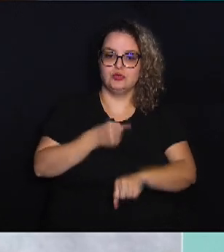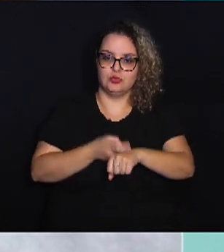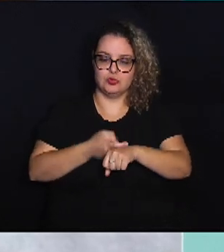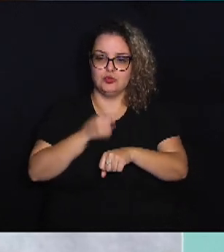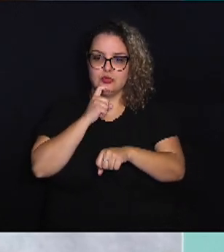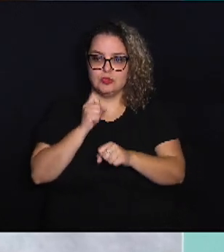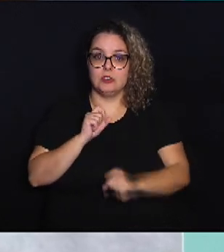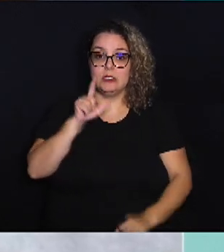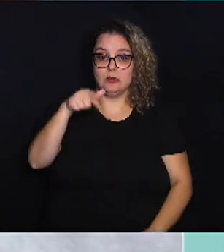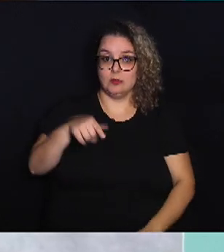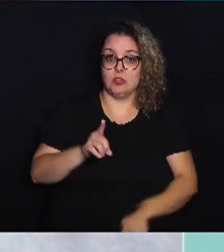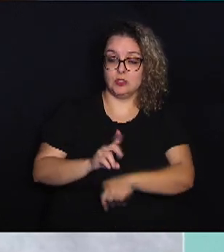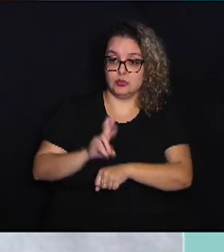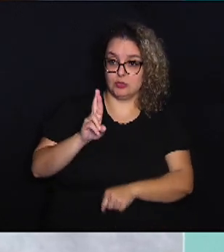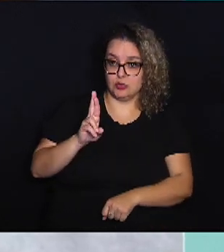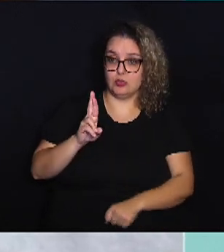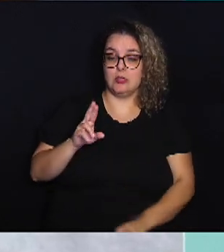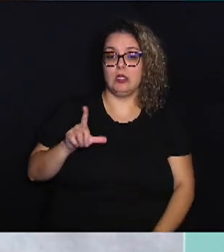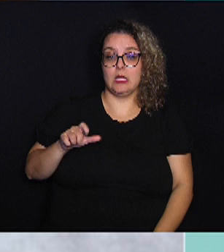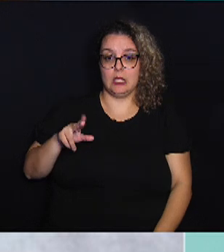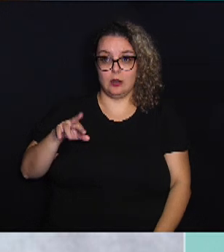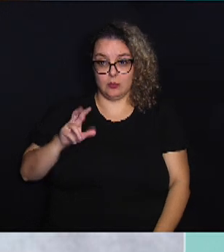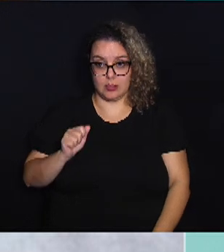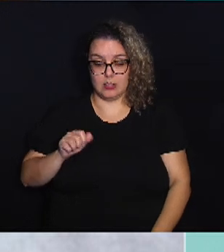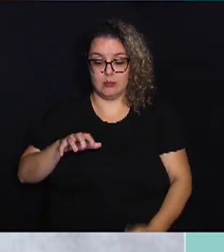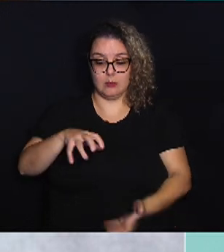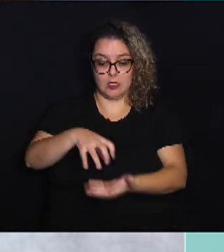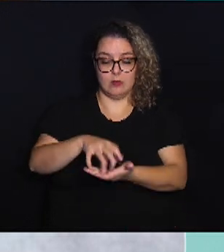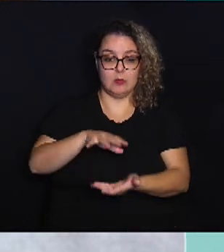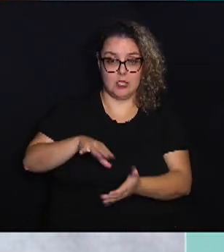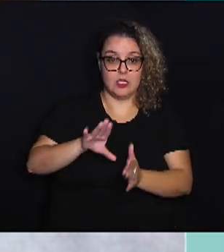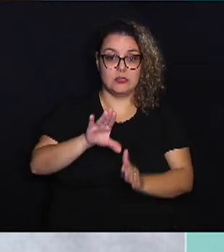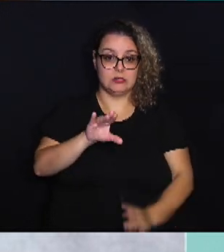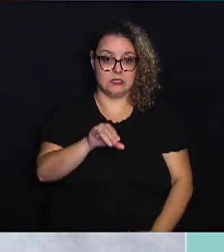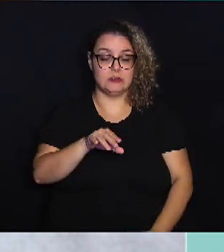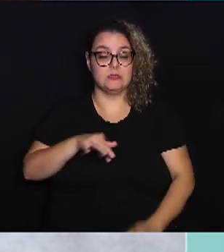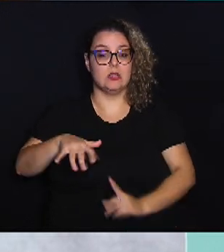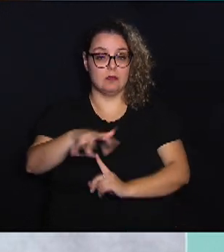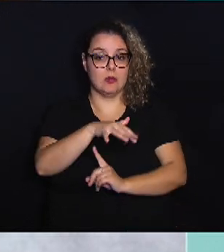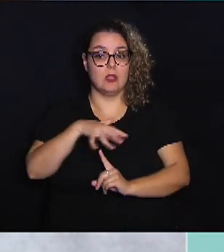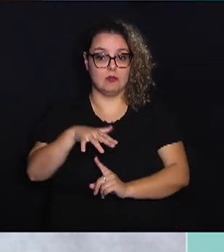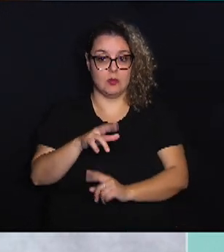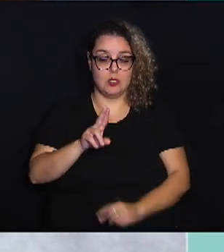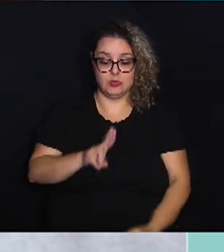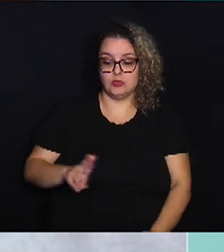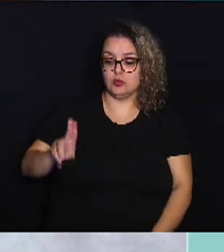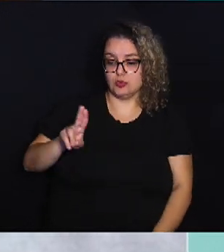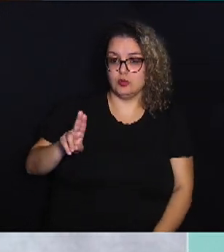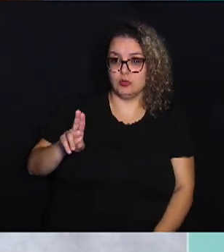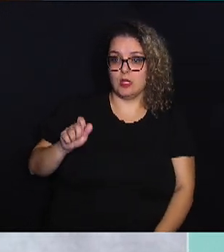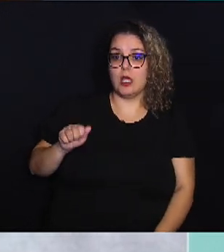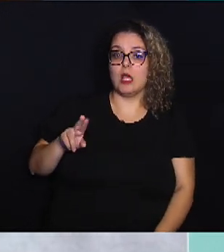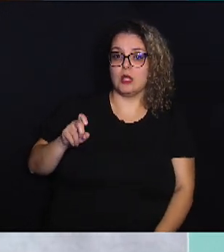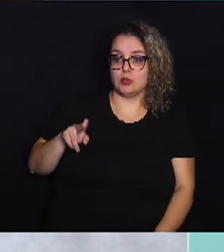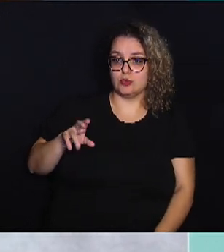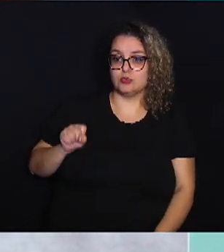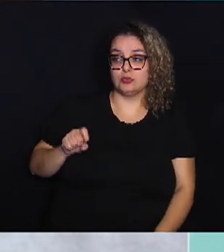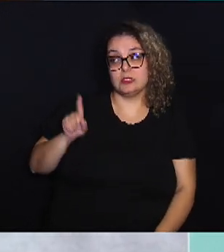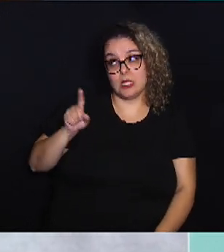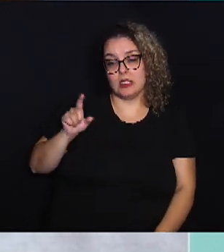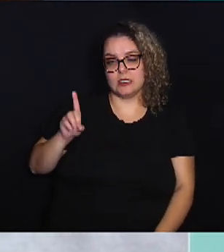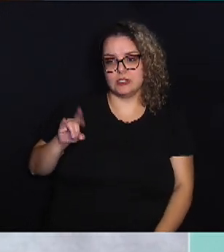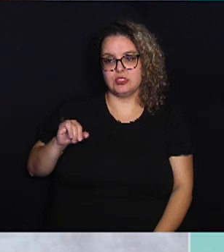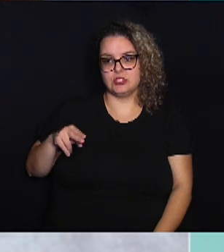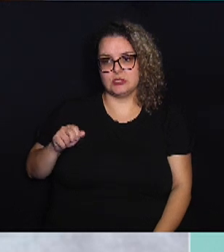pós-doutoranda Laura Perini do Departamento de Ciências Ambientais da Universidade de Arhus, na Dinamarca,